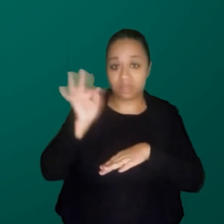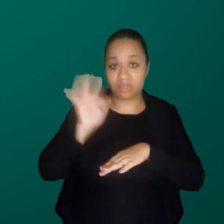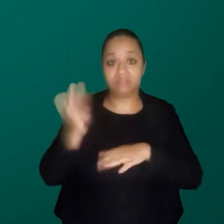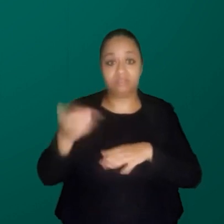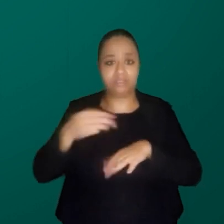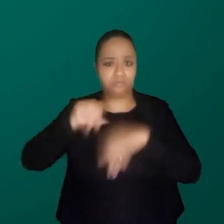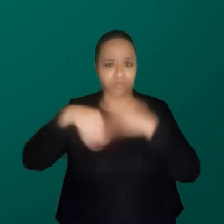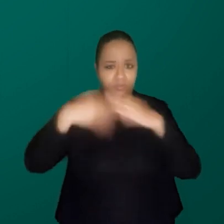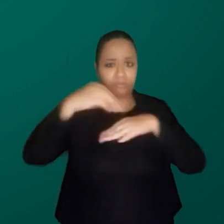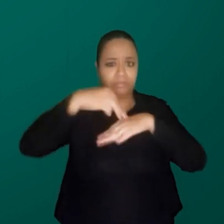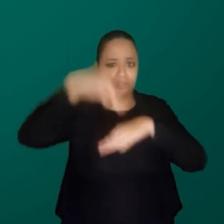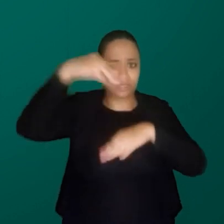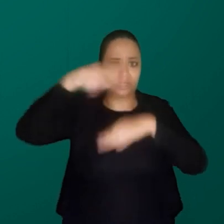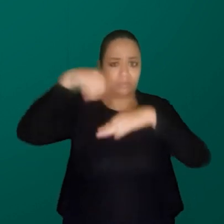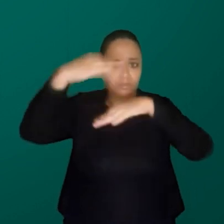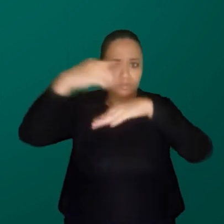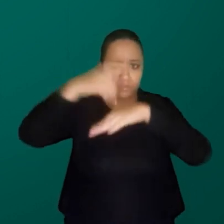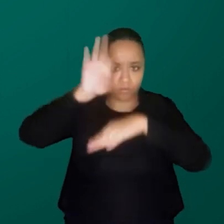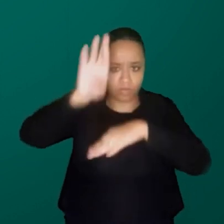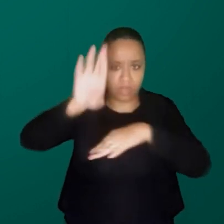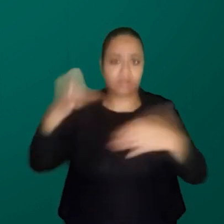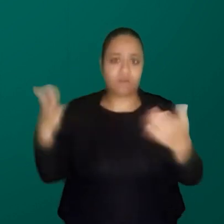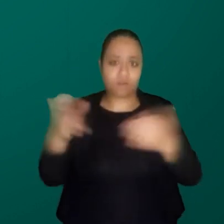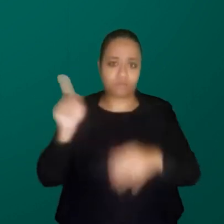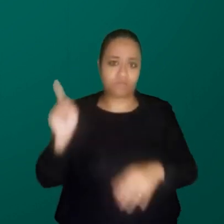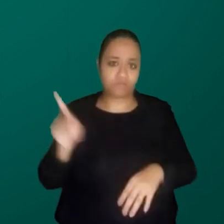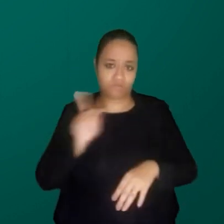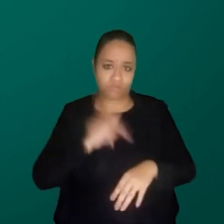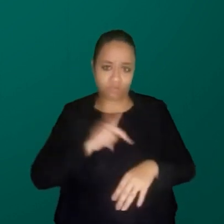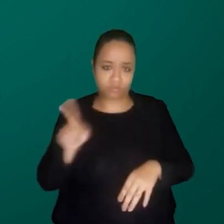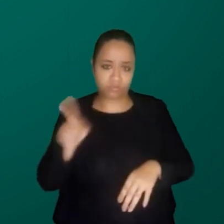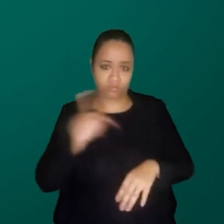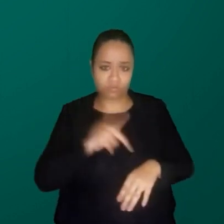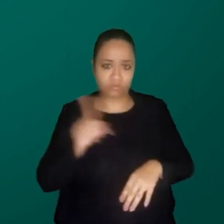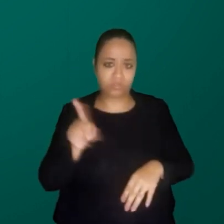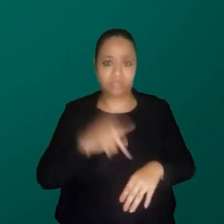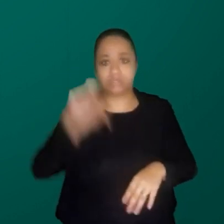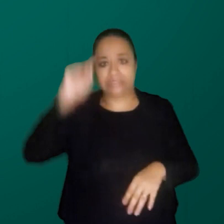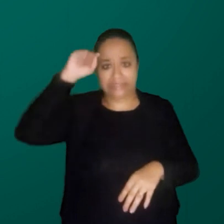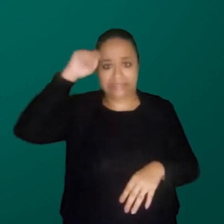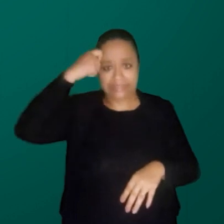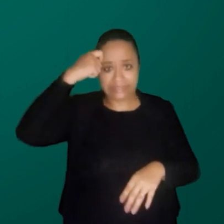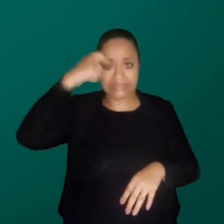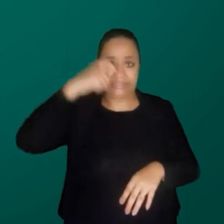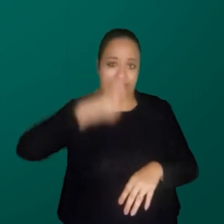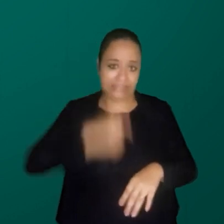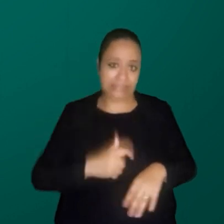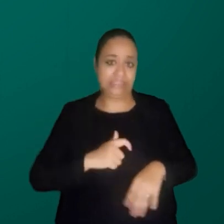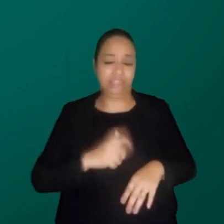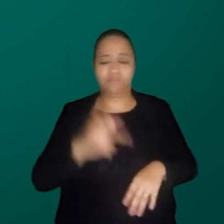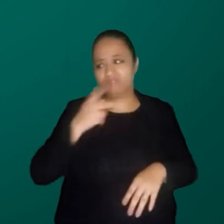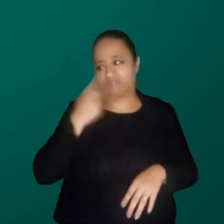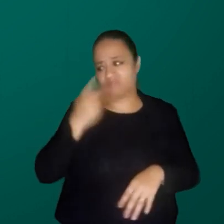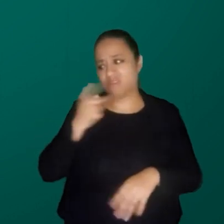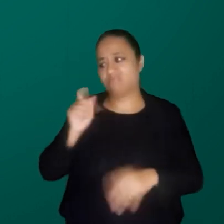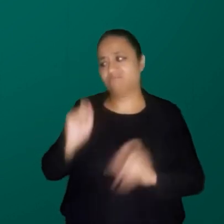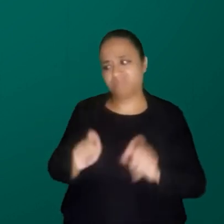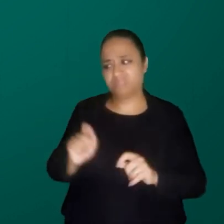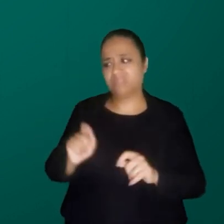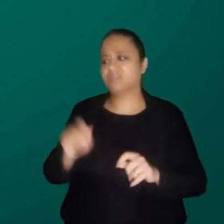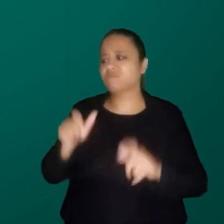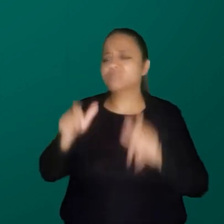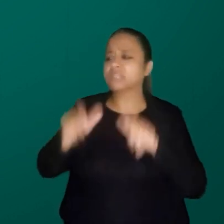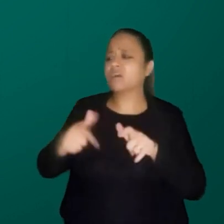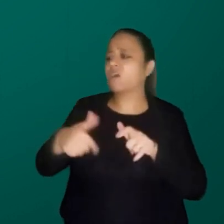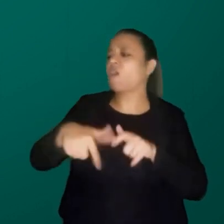mestrado, doutorado, e aí ser professora. Então, você passa a ser muito negra. Do tipo que te dizem onde você está